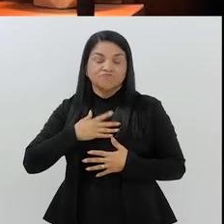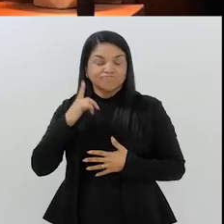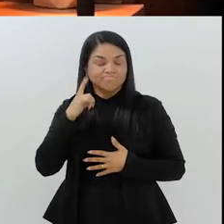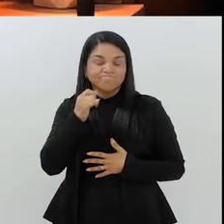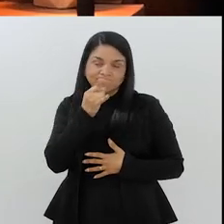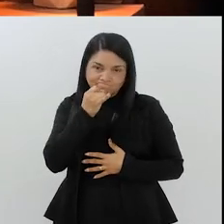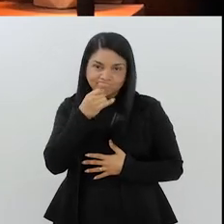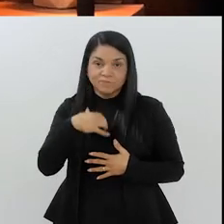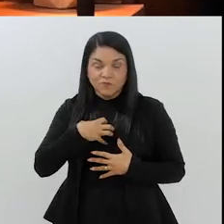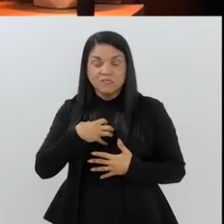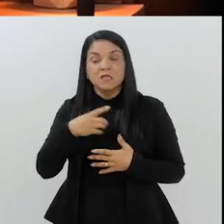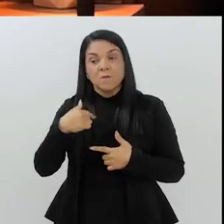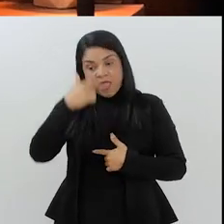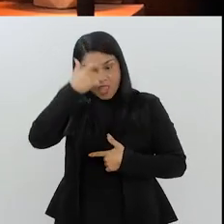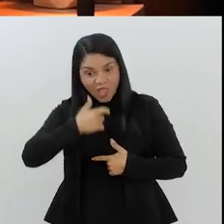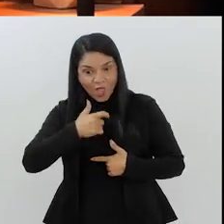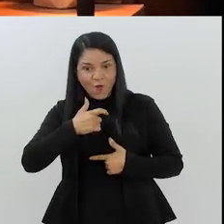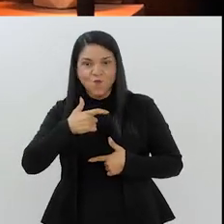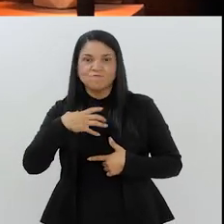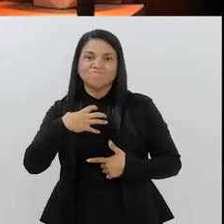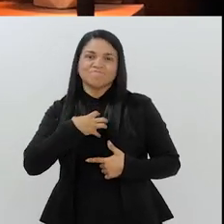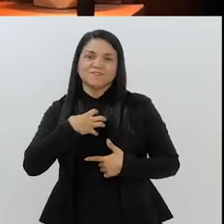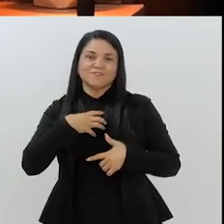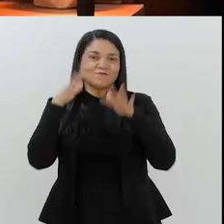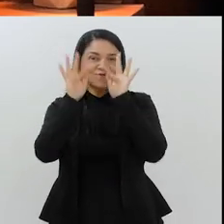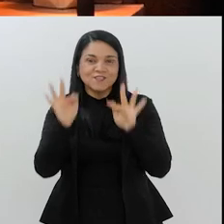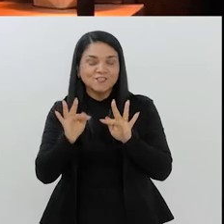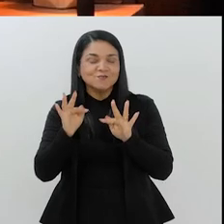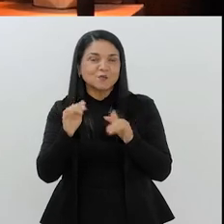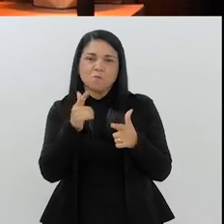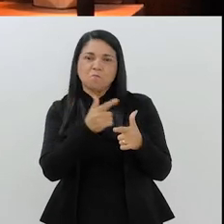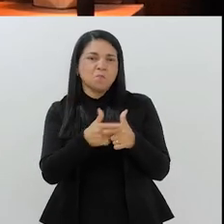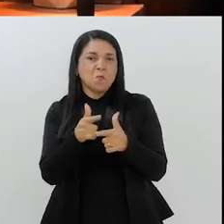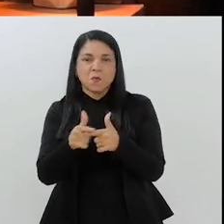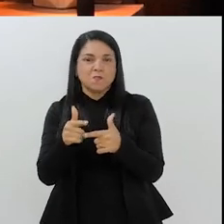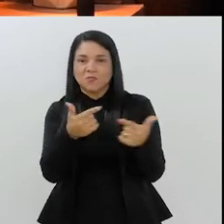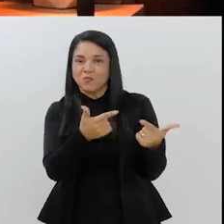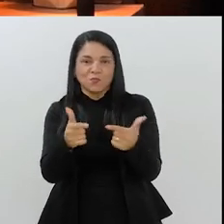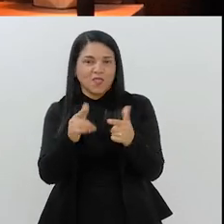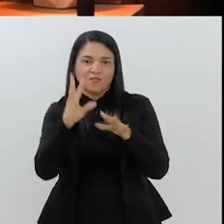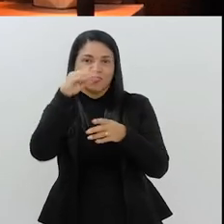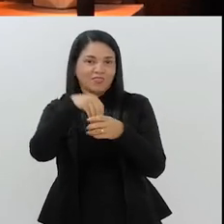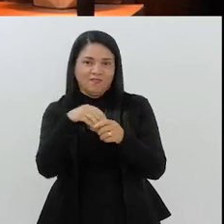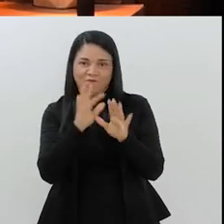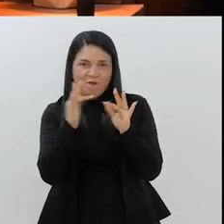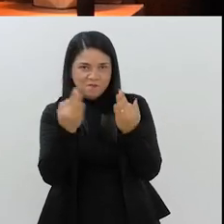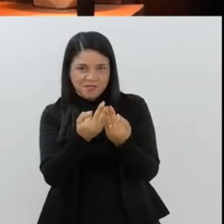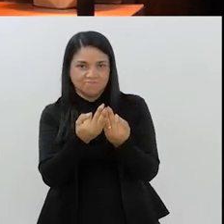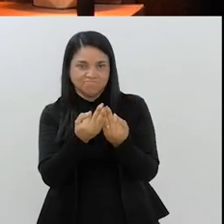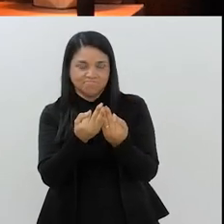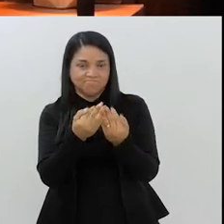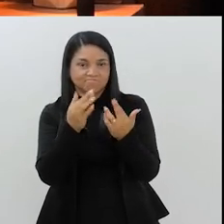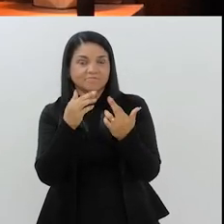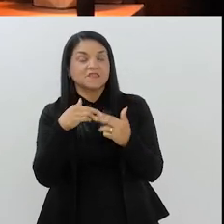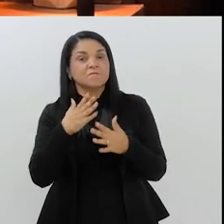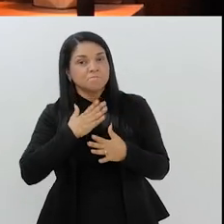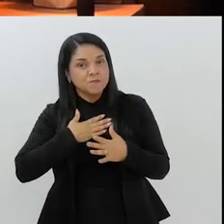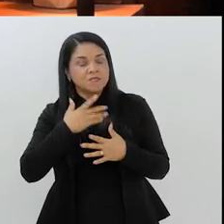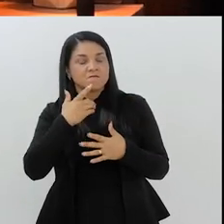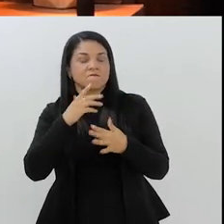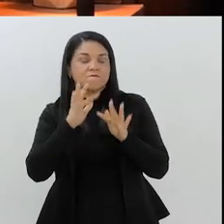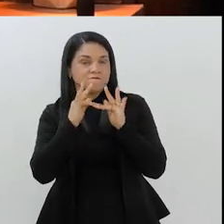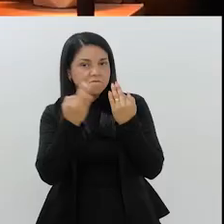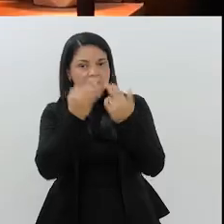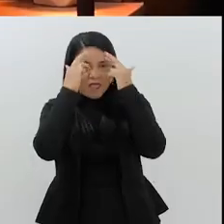não sei se posso dizer sorte, mas tenho a felicidade de não ter esse tipo de problema na minha família. Graças a Deus.